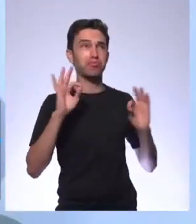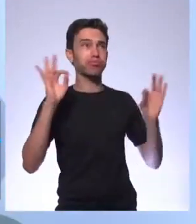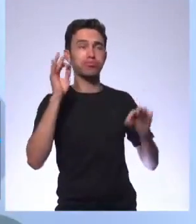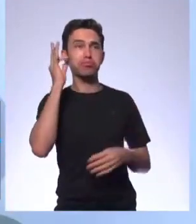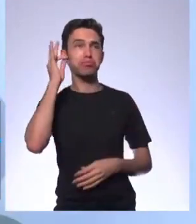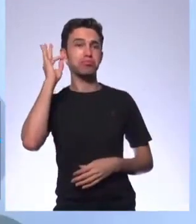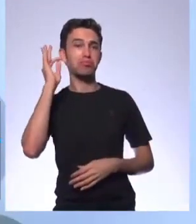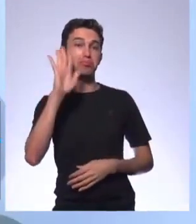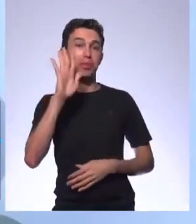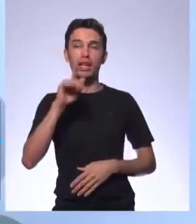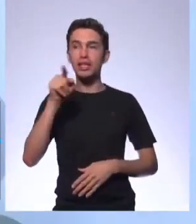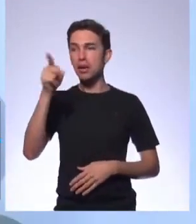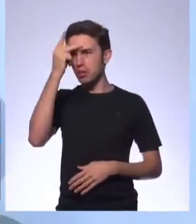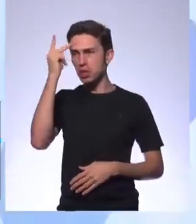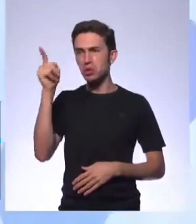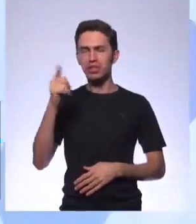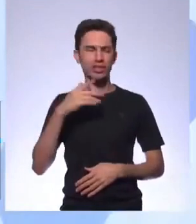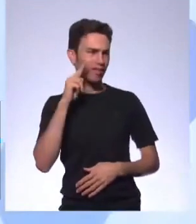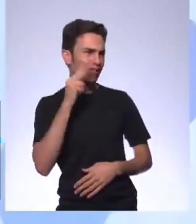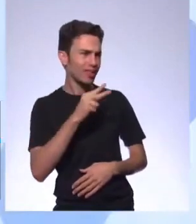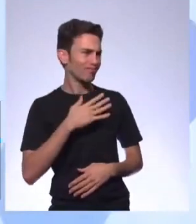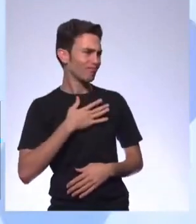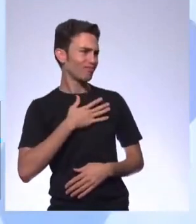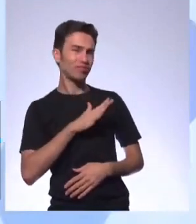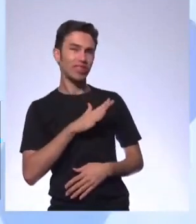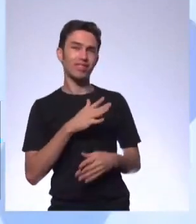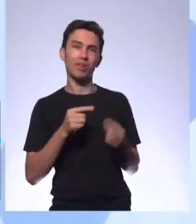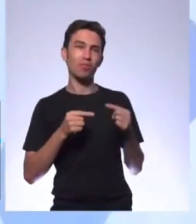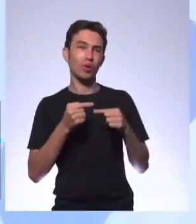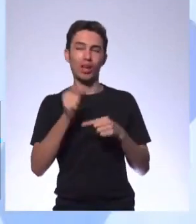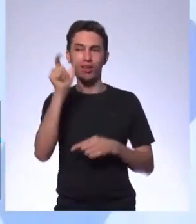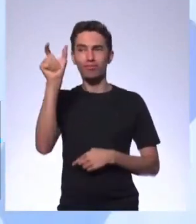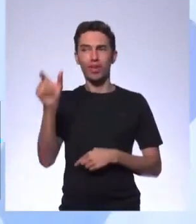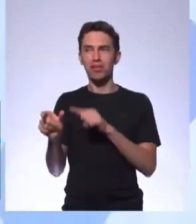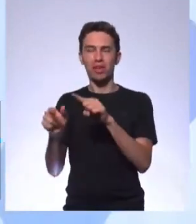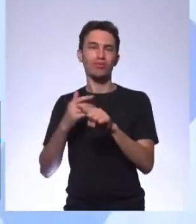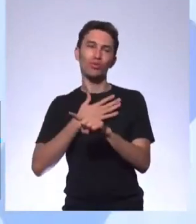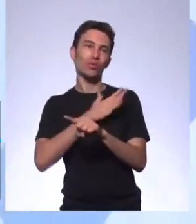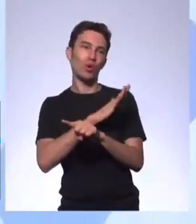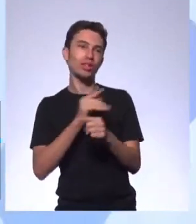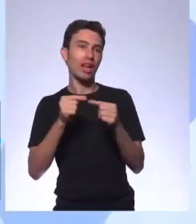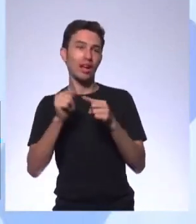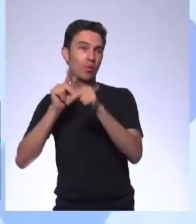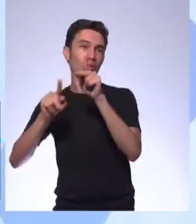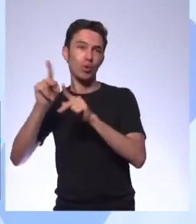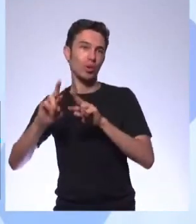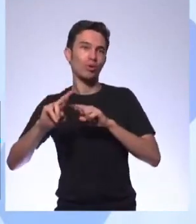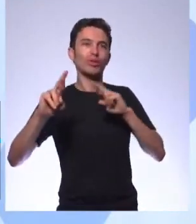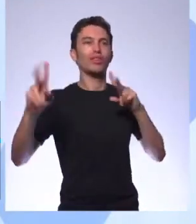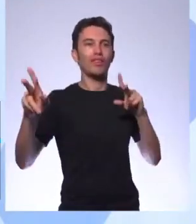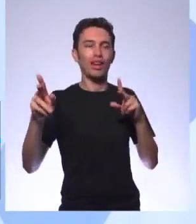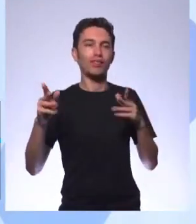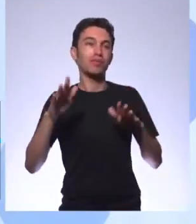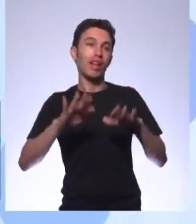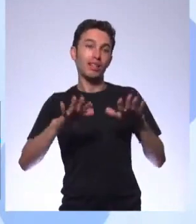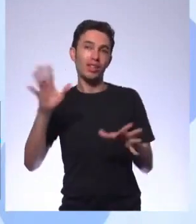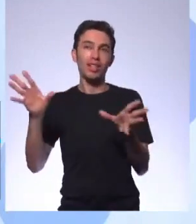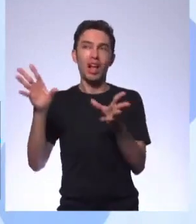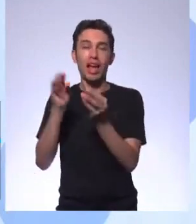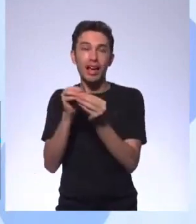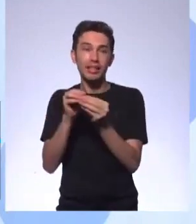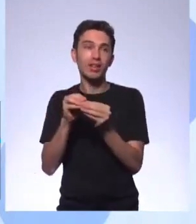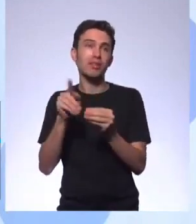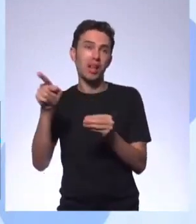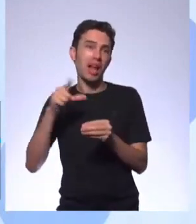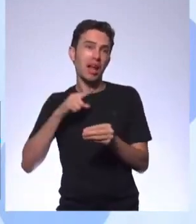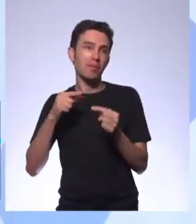aquele perfil. É, porque o livro ou o filme, às vezes, não é direcionado para aquele público. Então, mesmo a resenha querendo abarcar todo